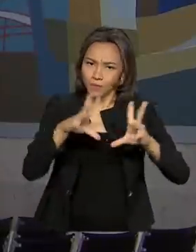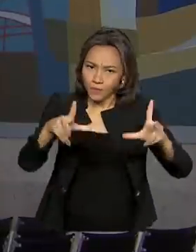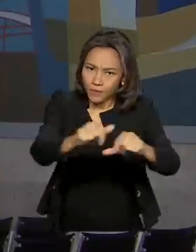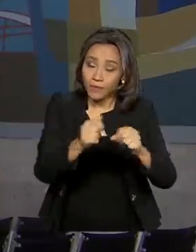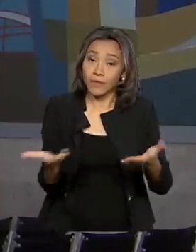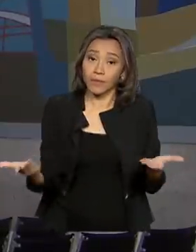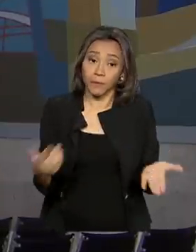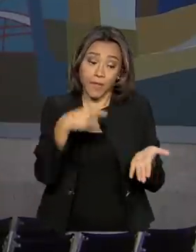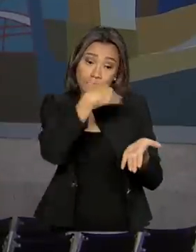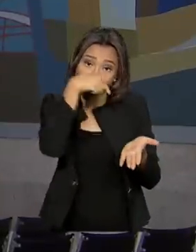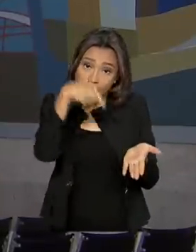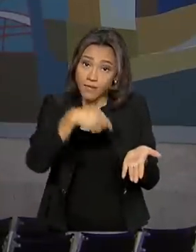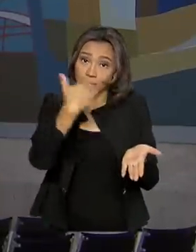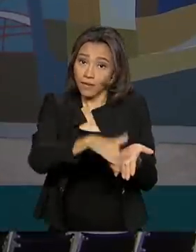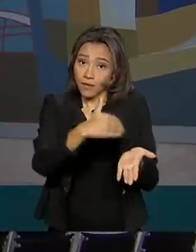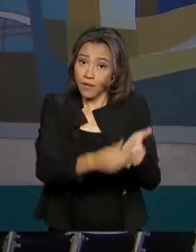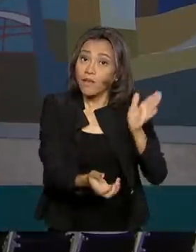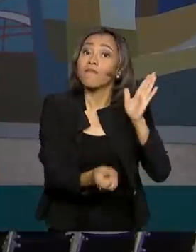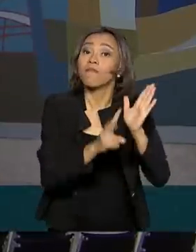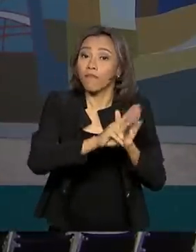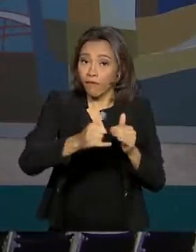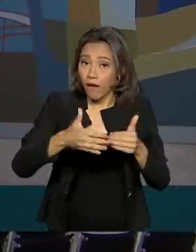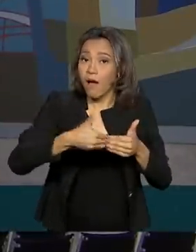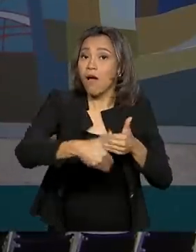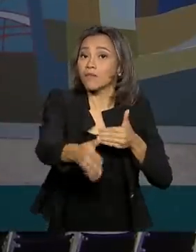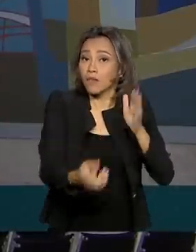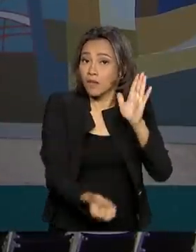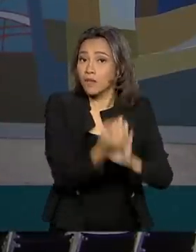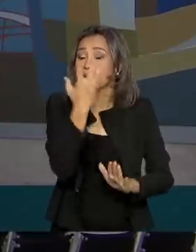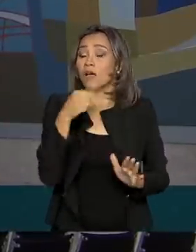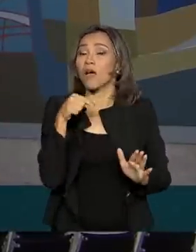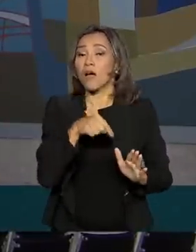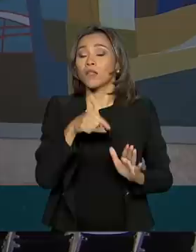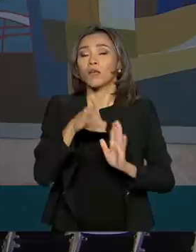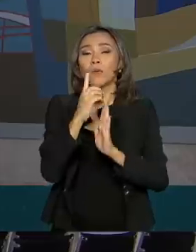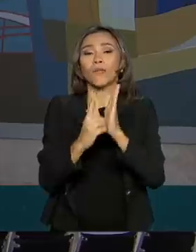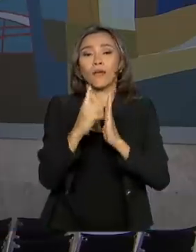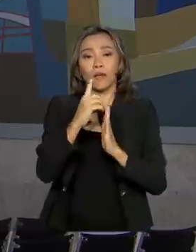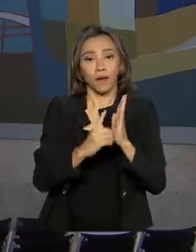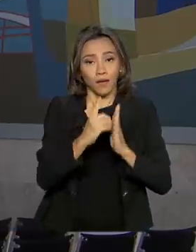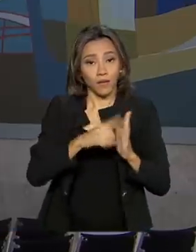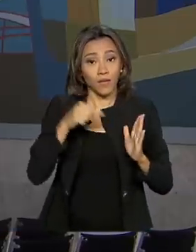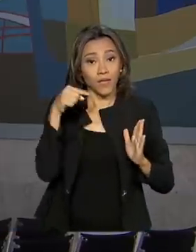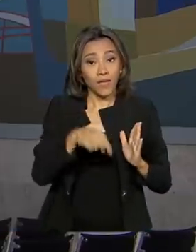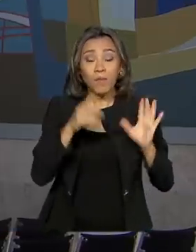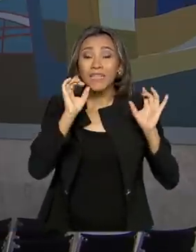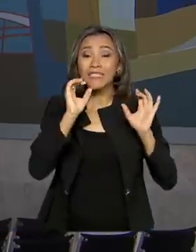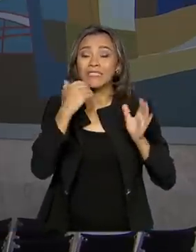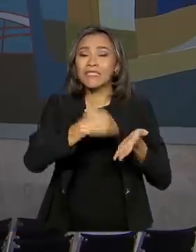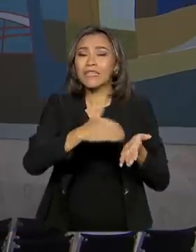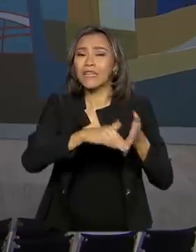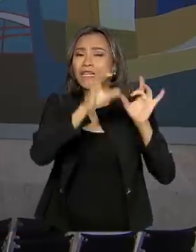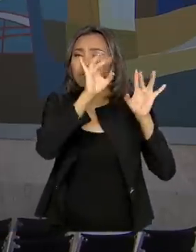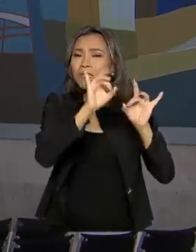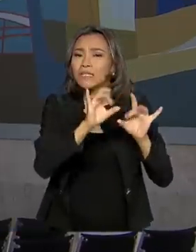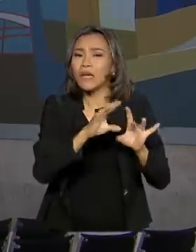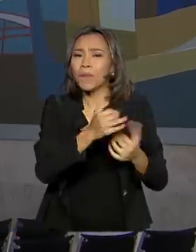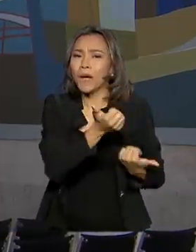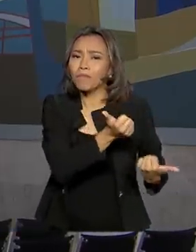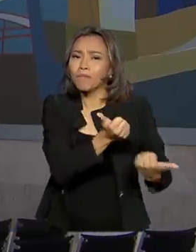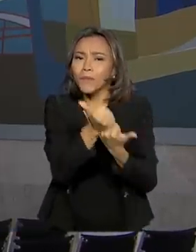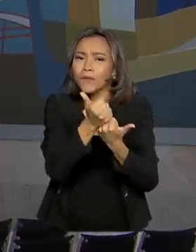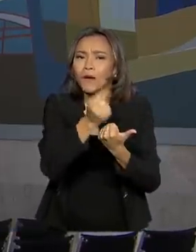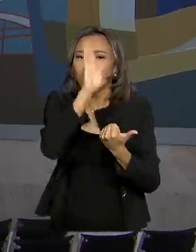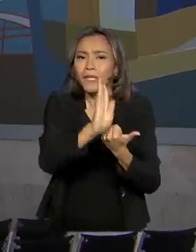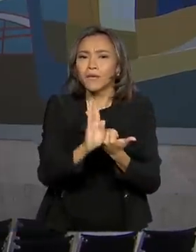secretaria vai ser criada por decreto, já tem nome, viu? Vai se chamar Secretaria Especial para o Acesso à OCDE, que é a Organização para a